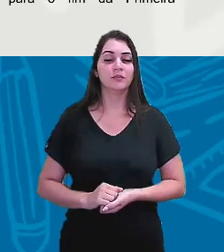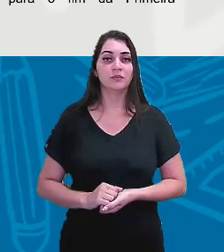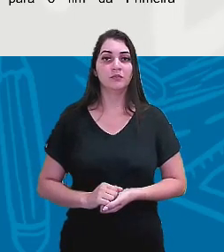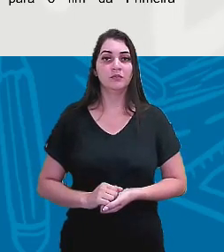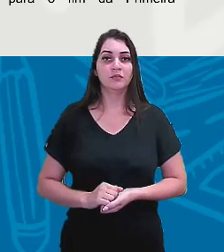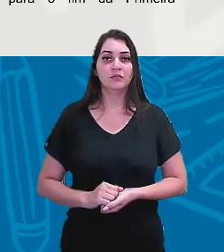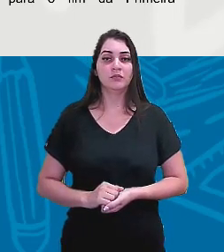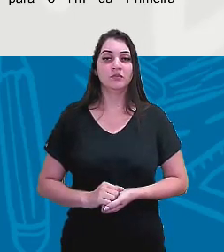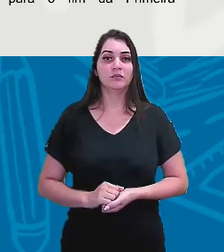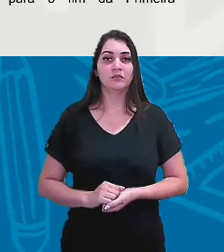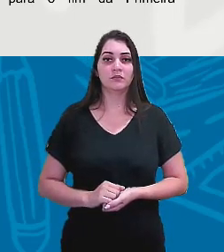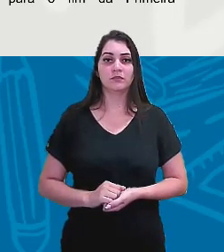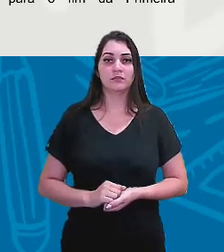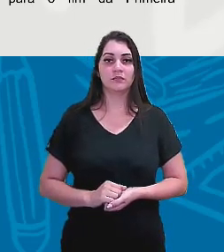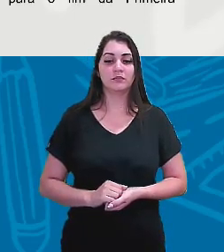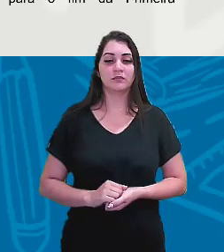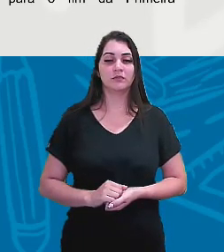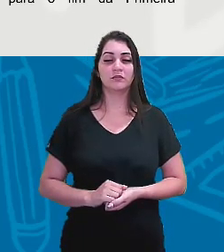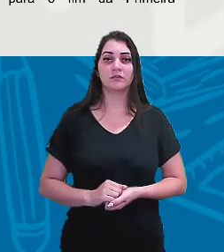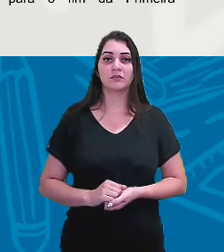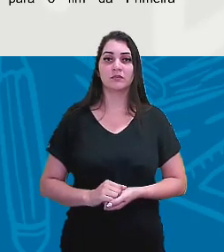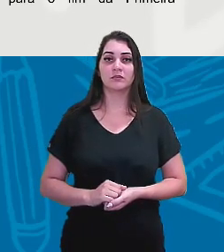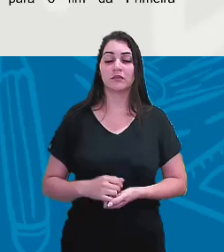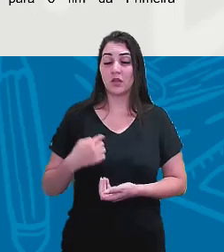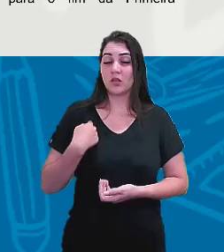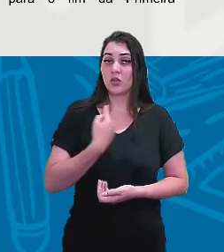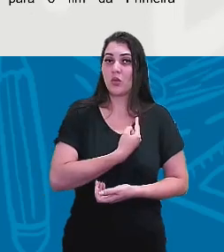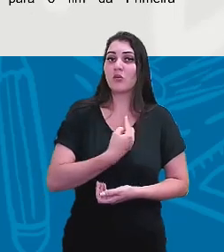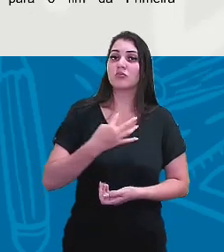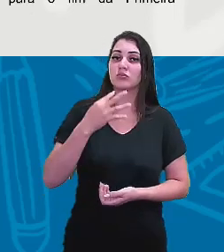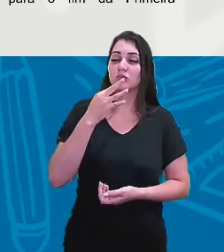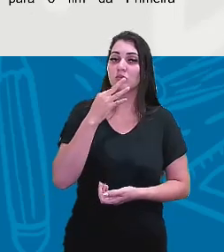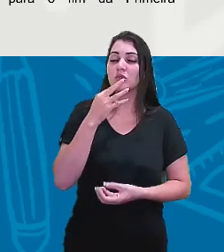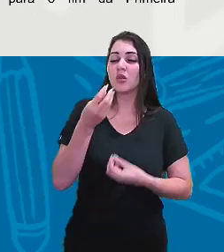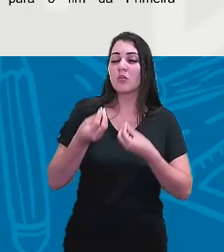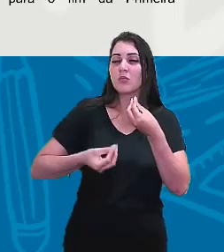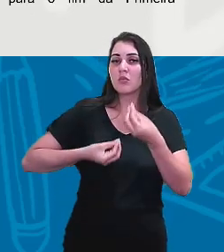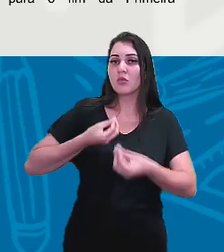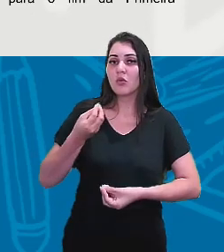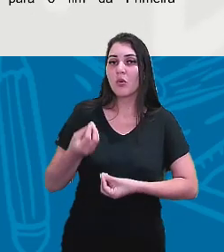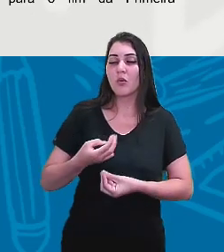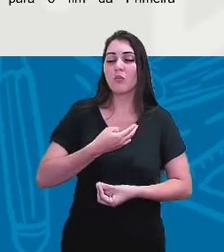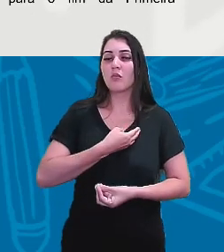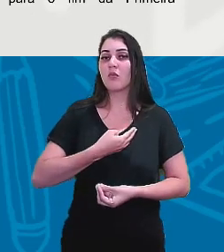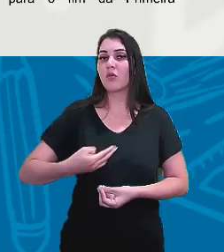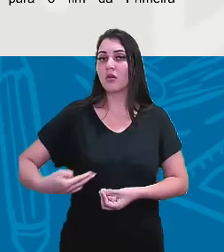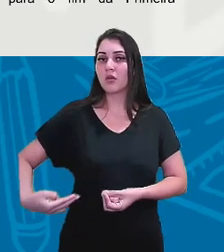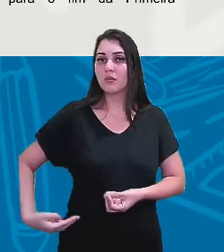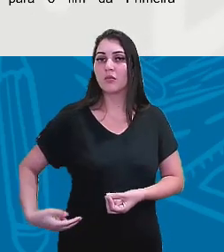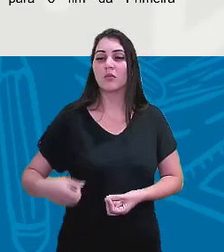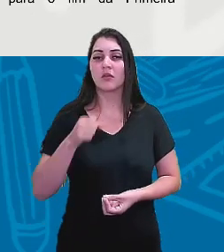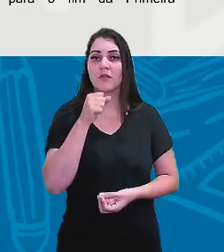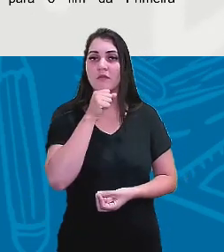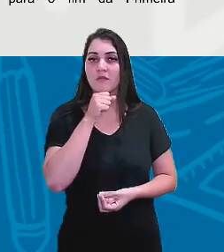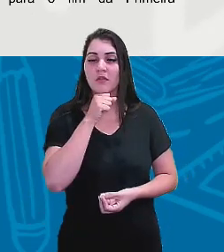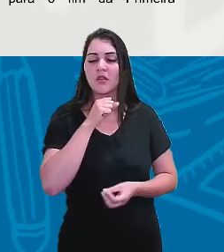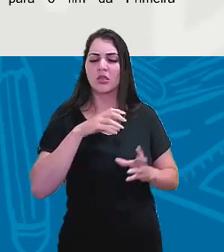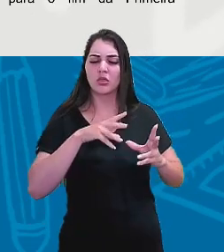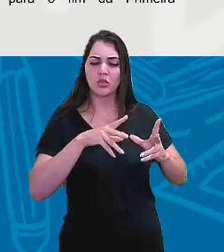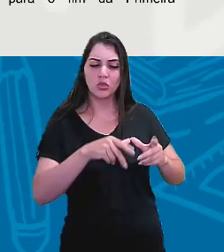no momento conhecemos como República Velha, toda essa política